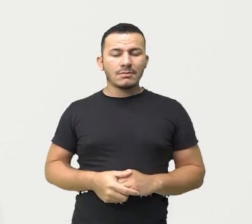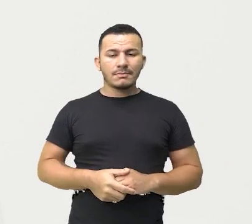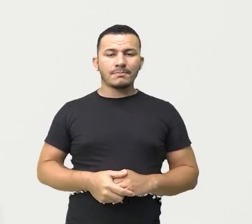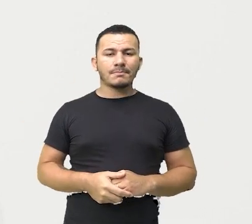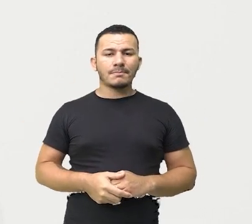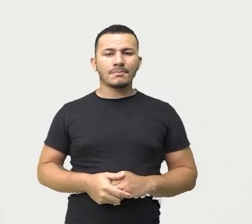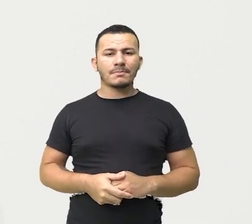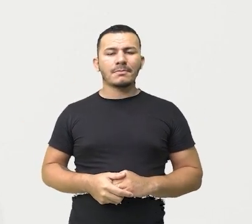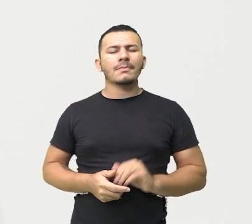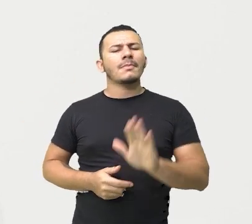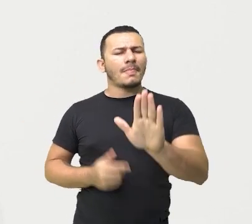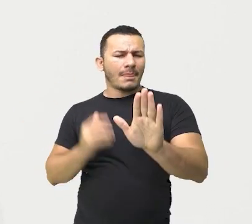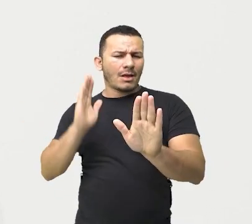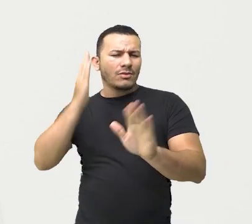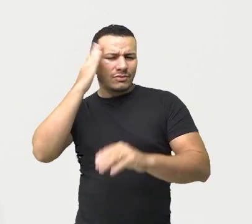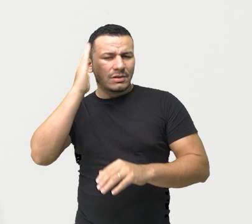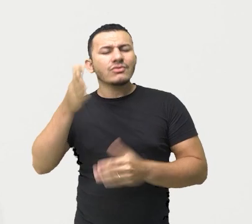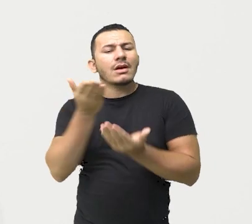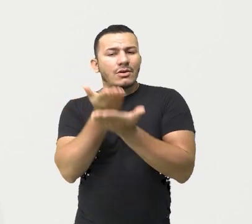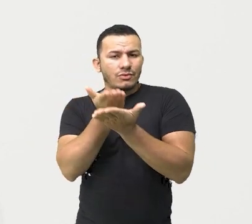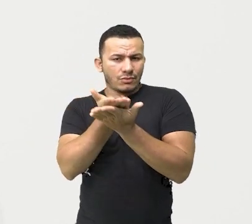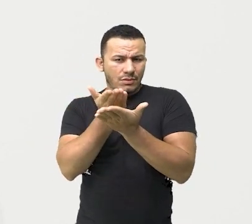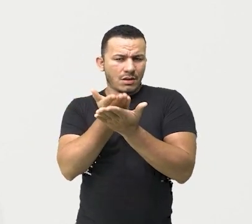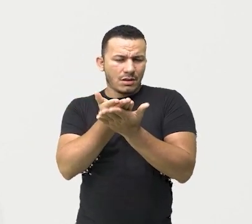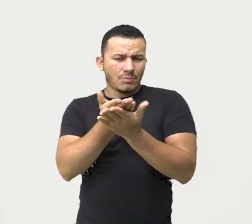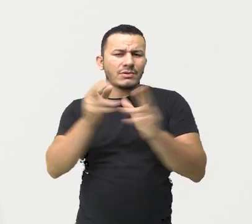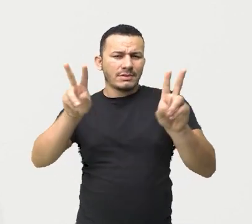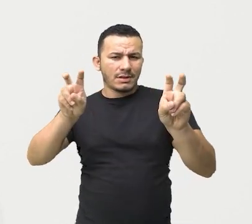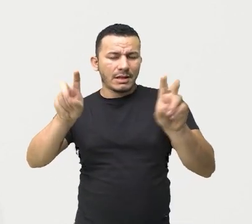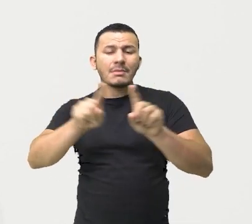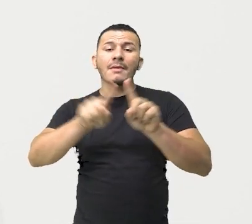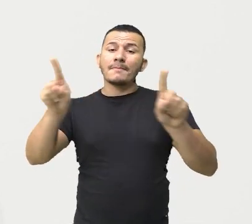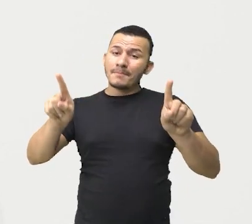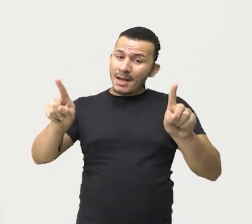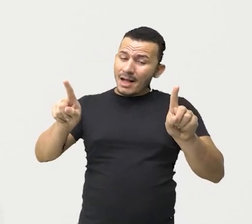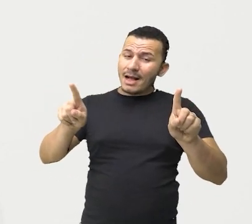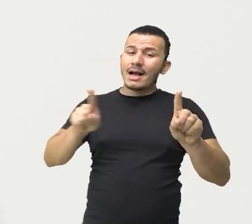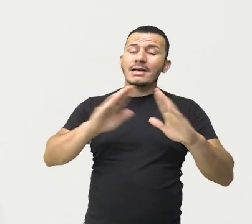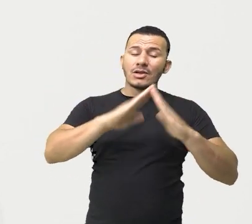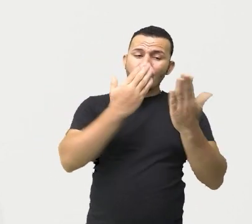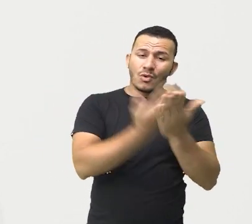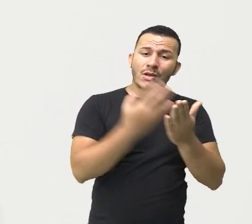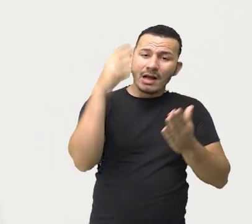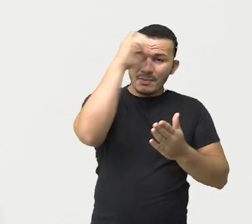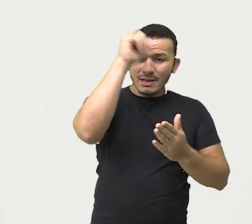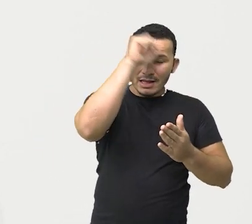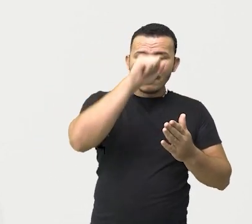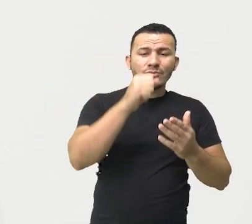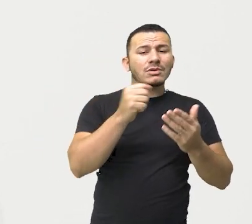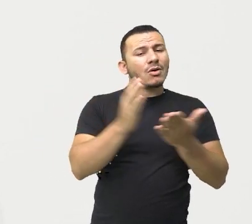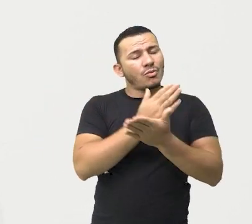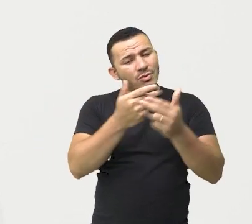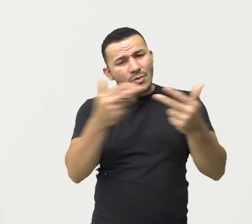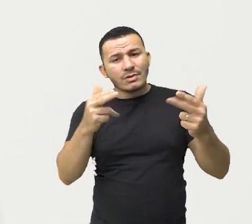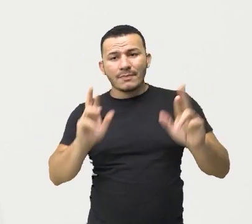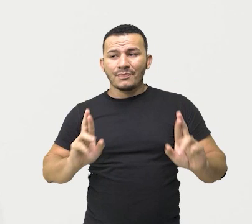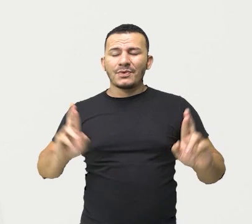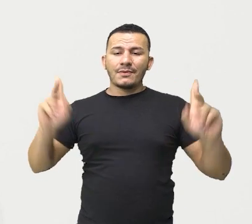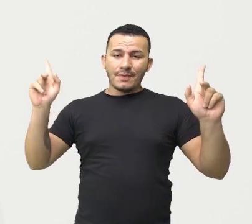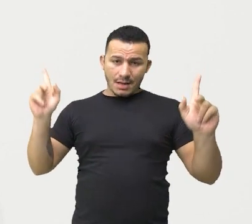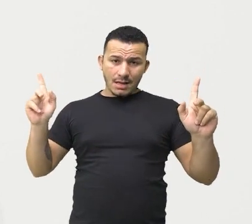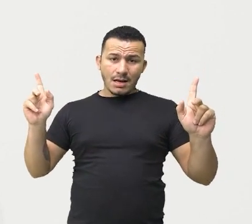certo? Claro que estudamos isso, mas muita coisa não é aquilo que aprendemos na escola. Então, observe que o nosso texto, ele tem aqui